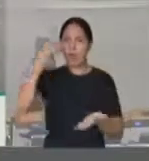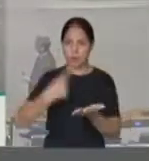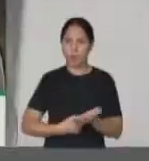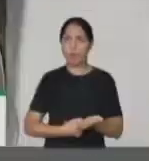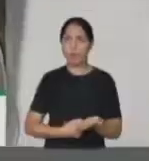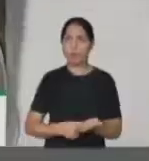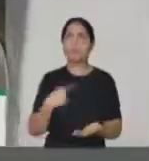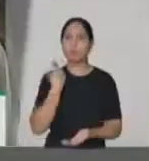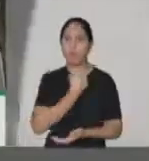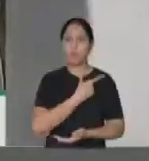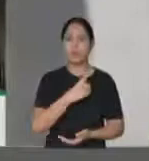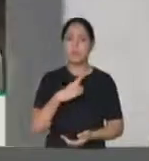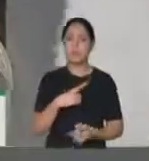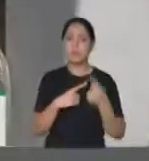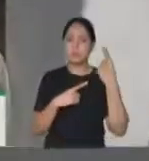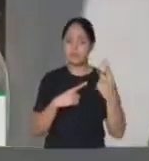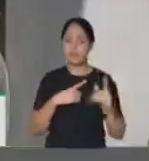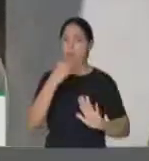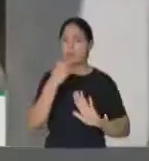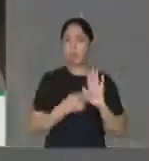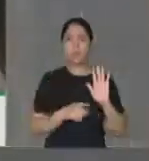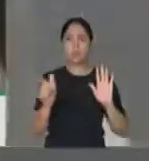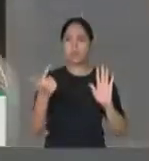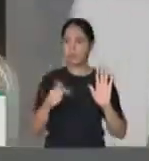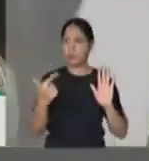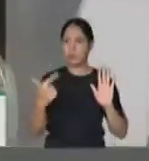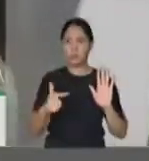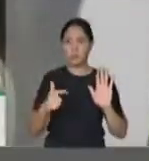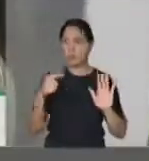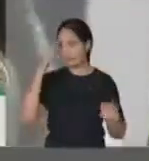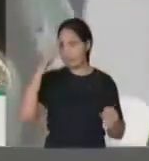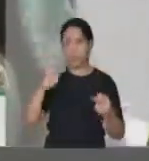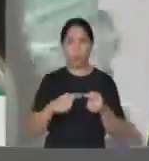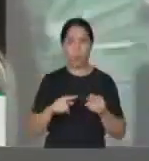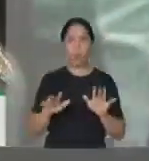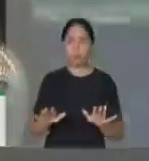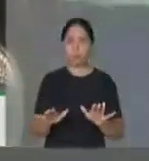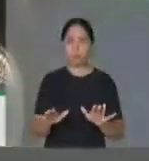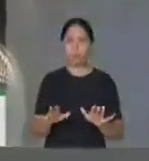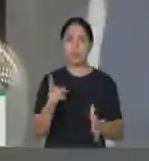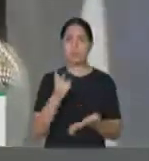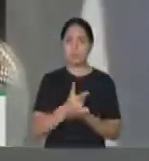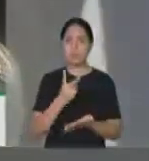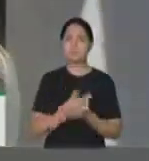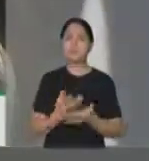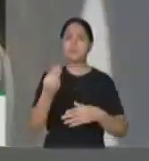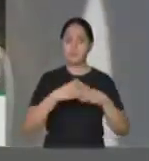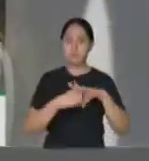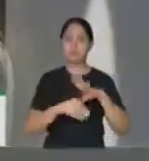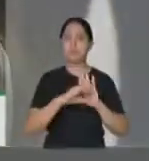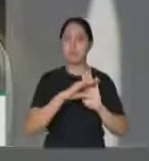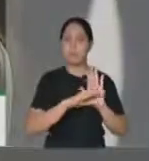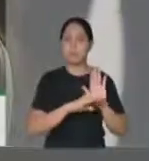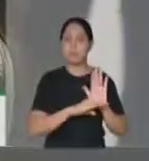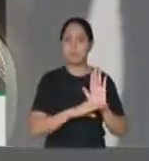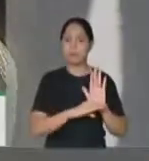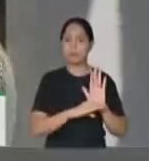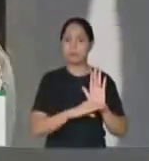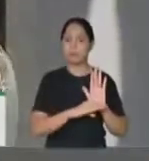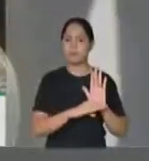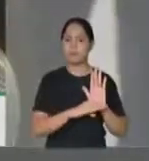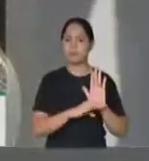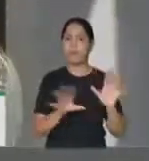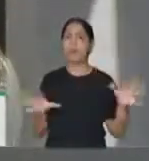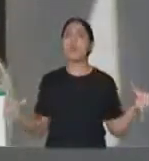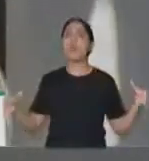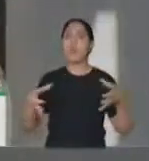retirada de pauta de um projeto que não foi acordo, que o pessoal deixou claro na reunião que não seria acordo e mesmo assim entrou na pauta. Não é que o